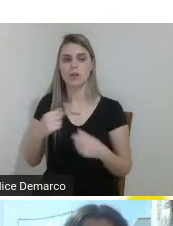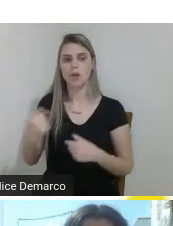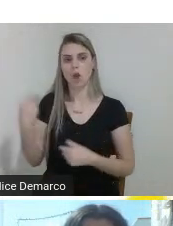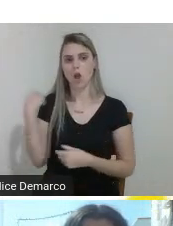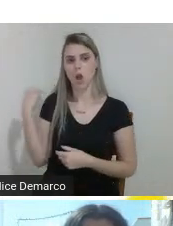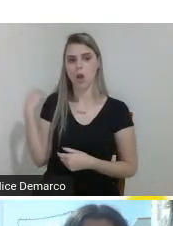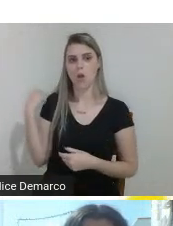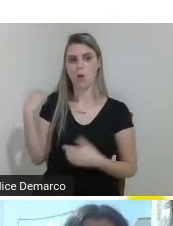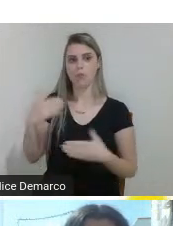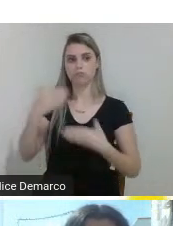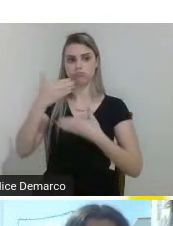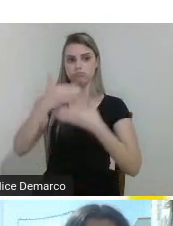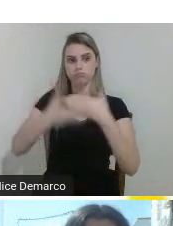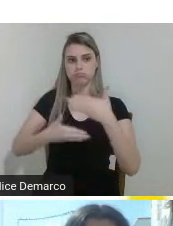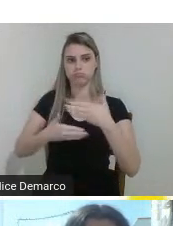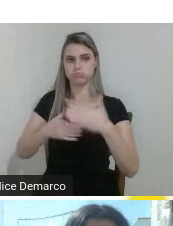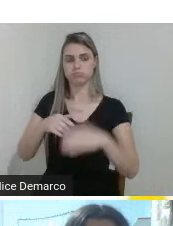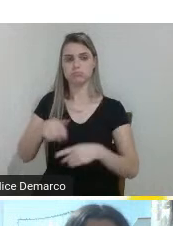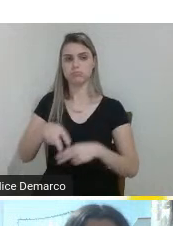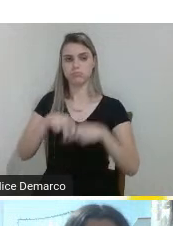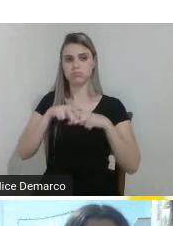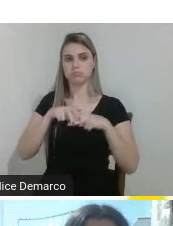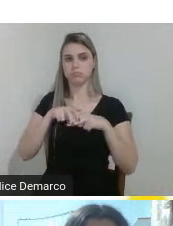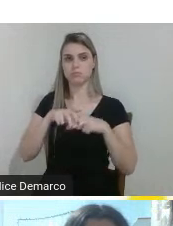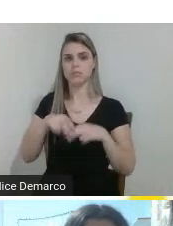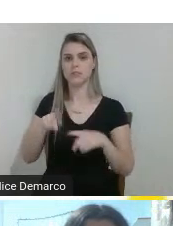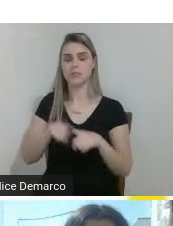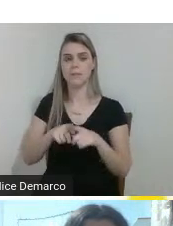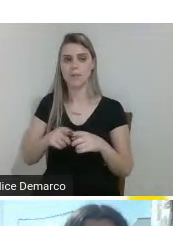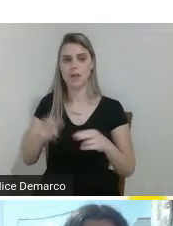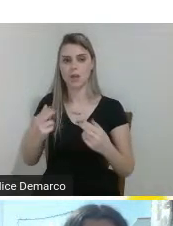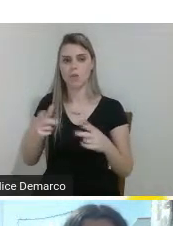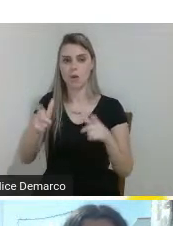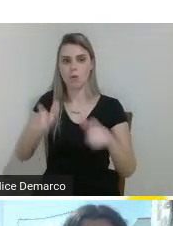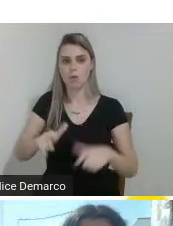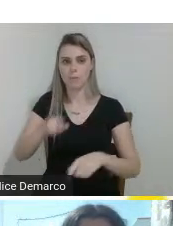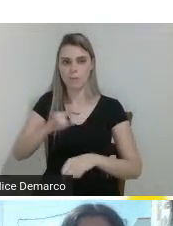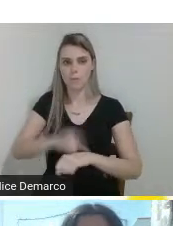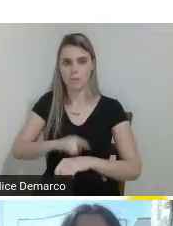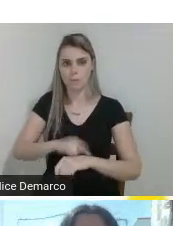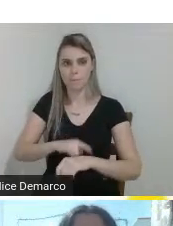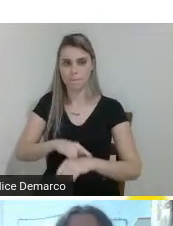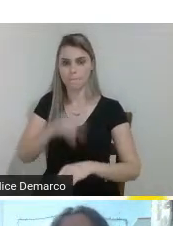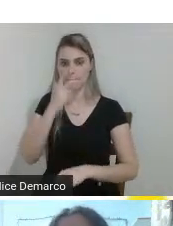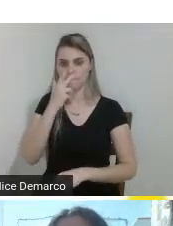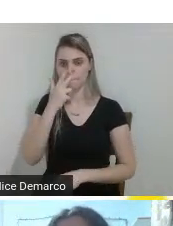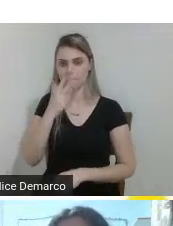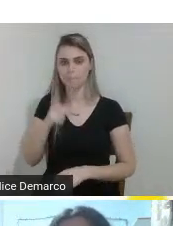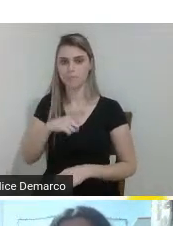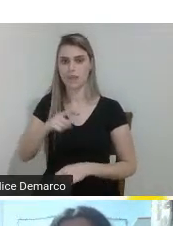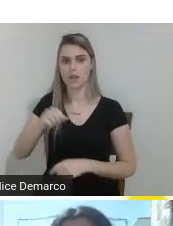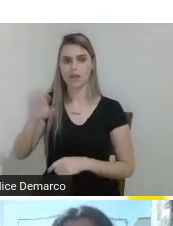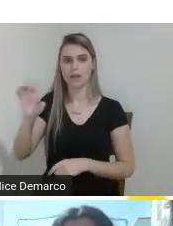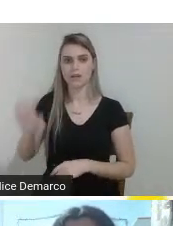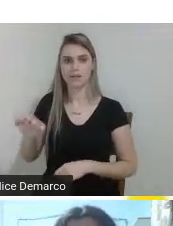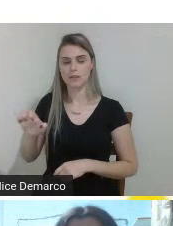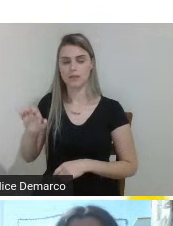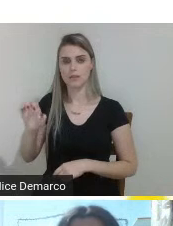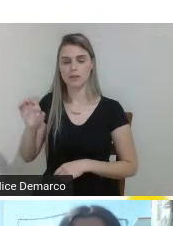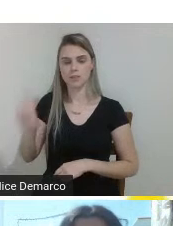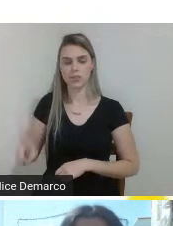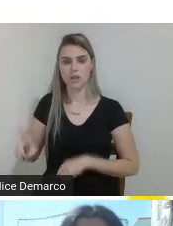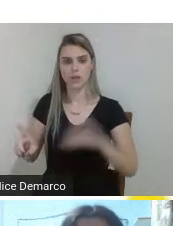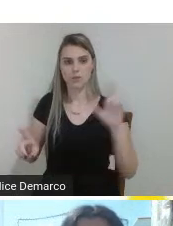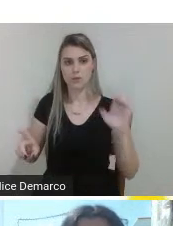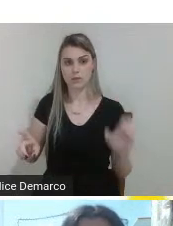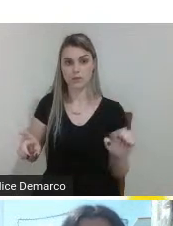um assento que ele é parecido com o de privada os apoios de braço esquerdo e direito as rodas que